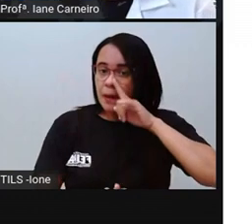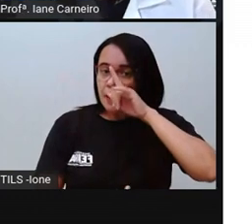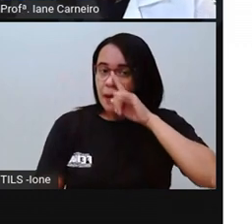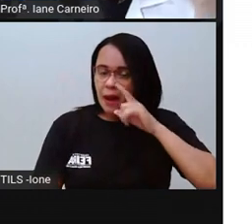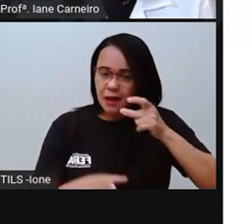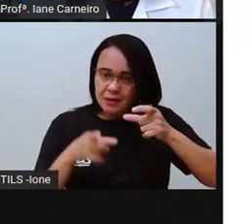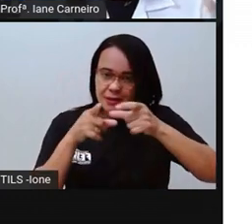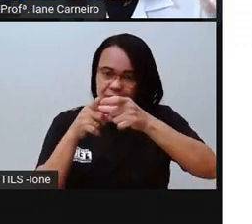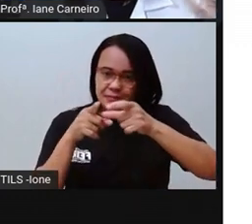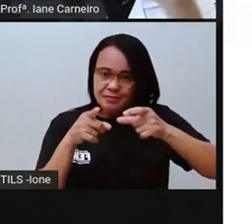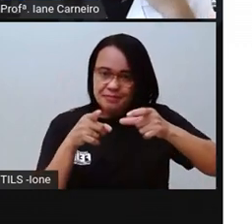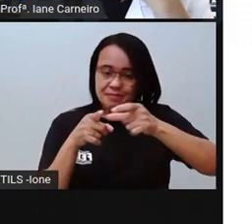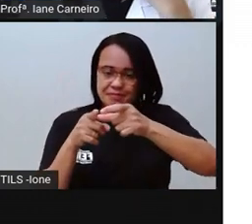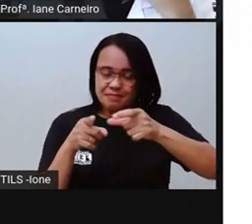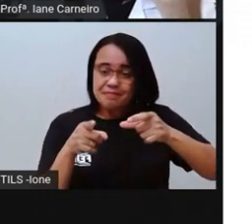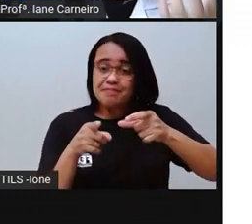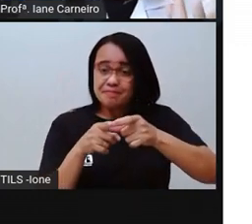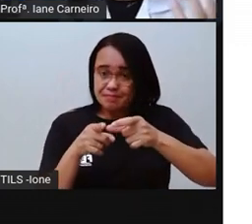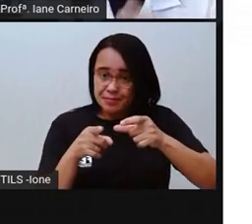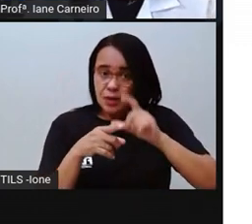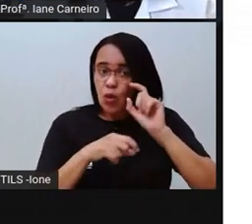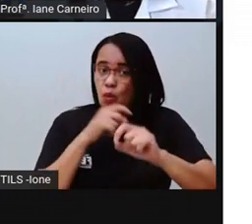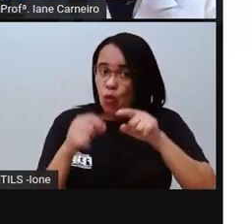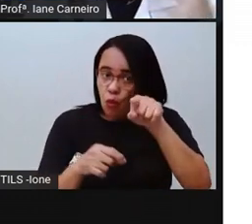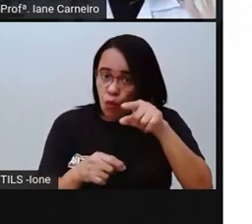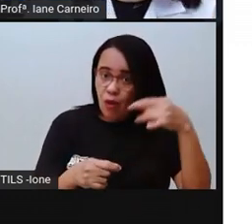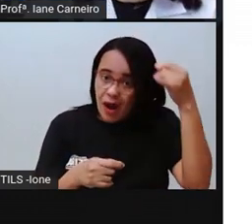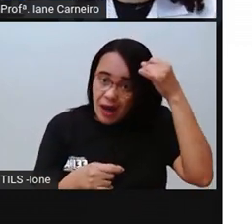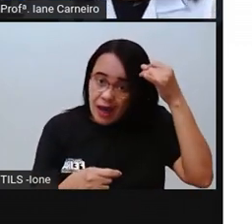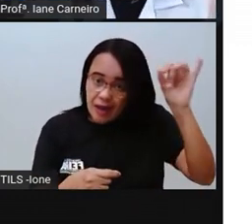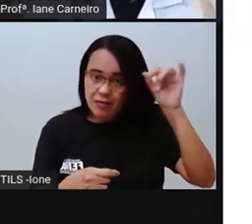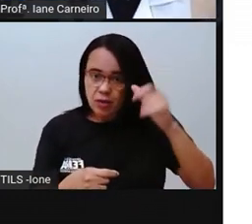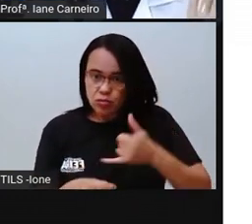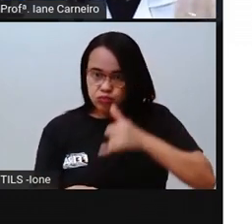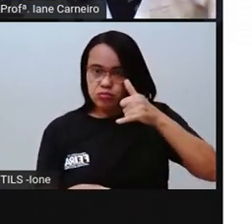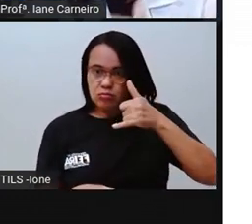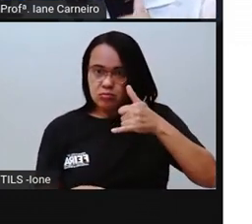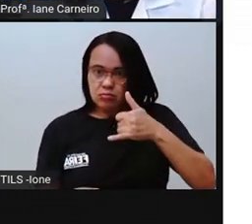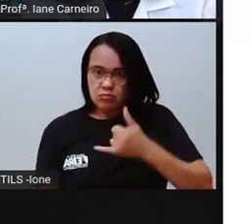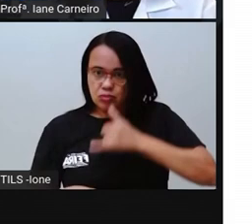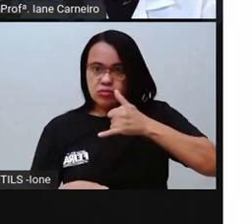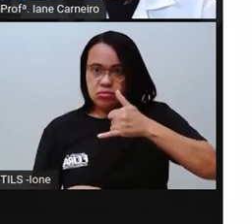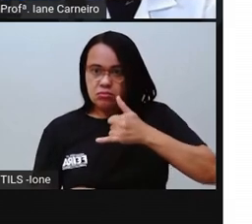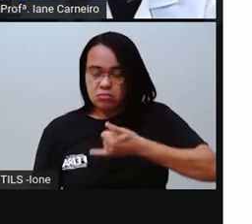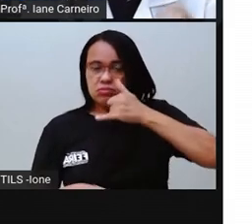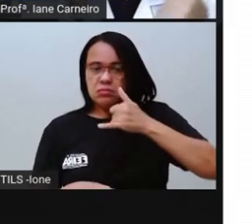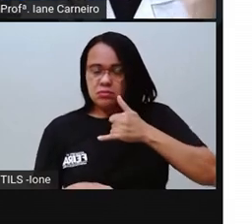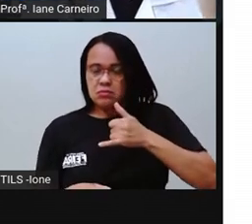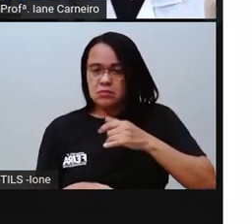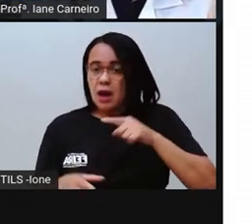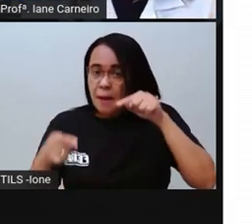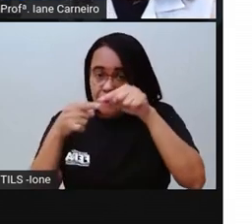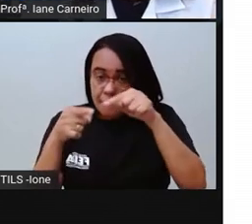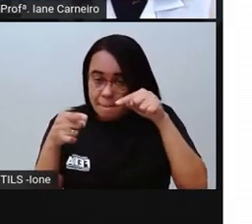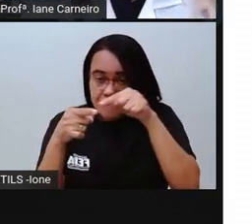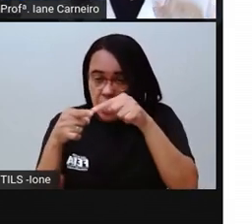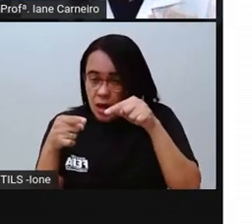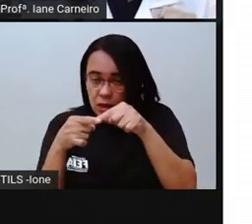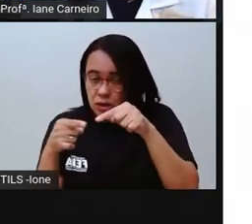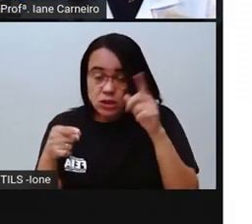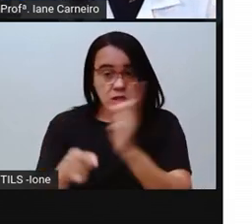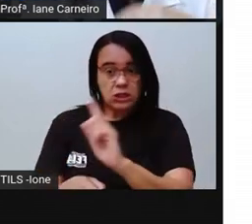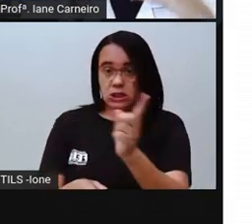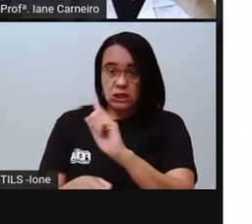tomada já foi pensado pra evitar acidentes. Mas pode ser que aconteça, né? Então você pode tomar um